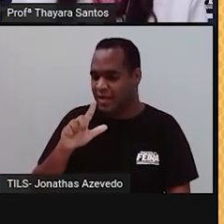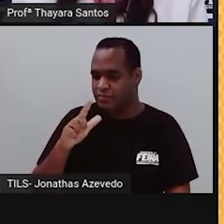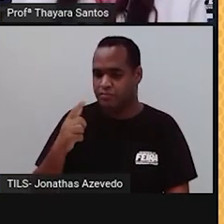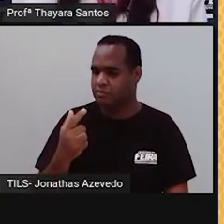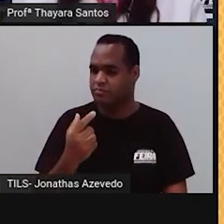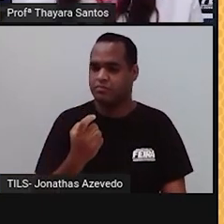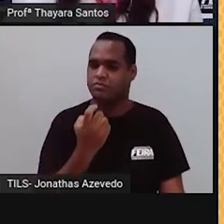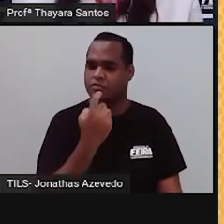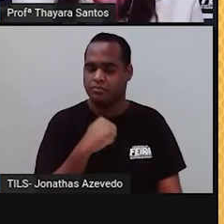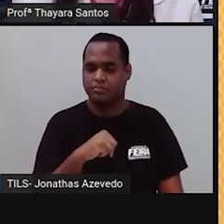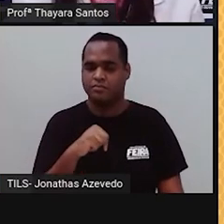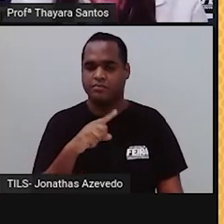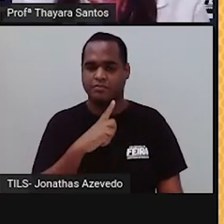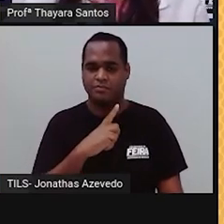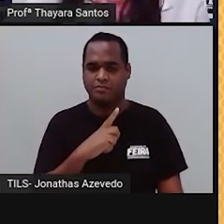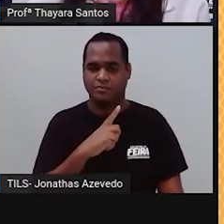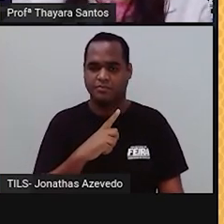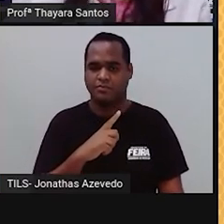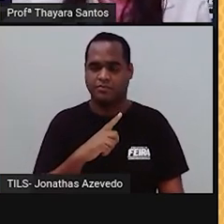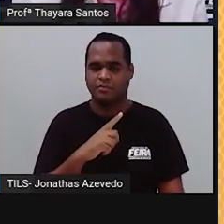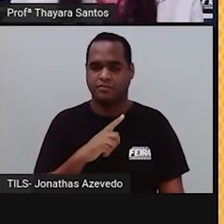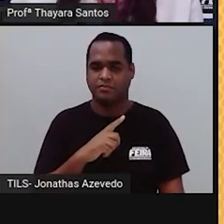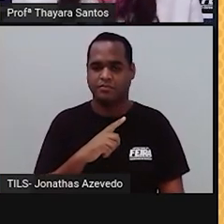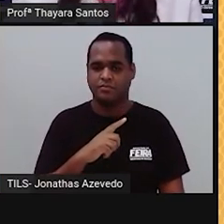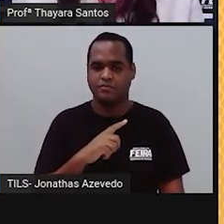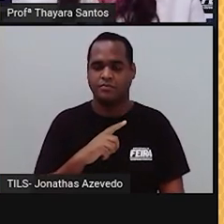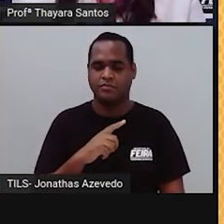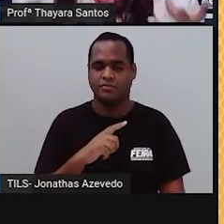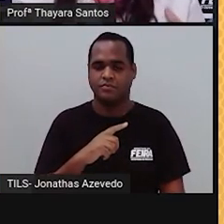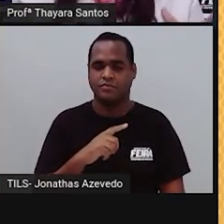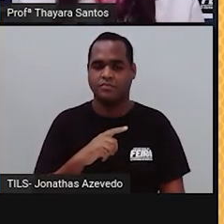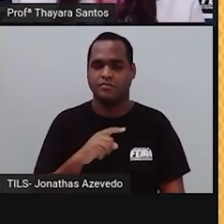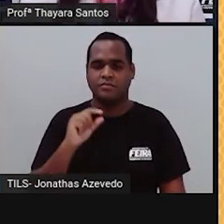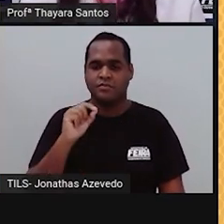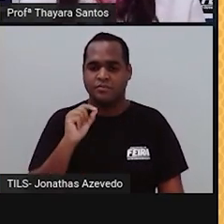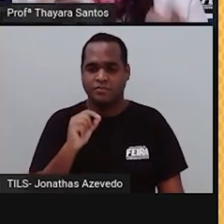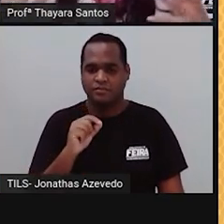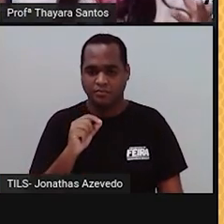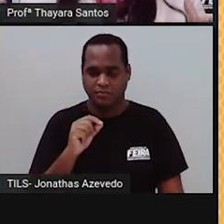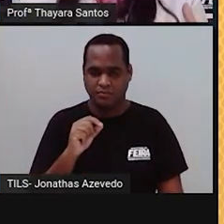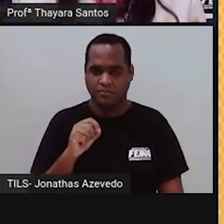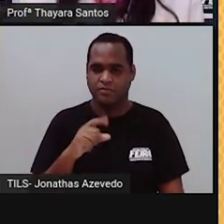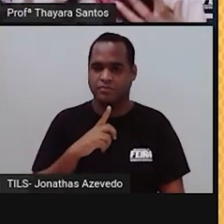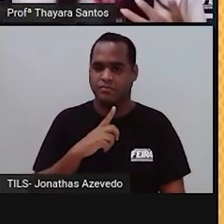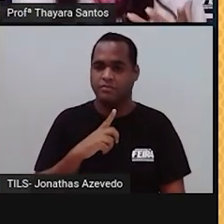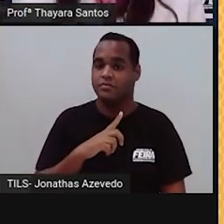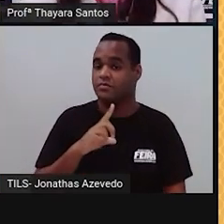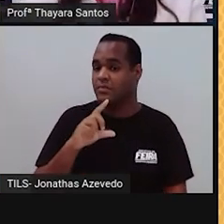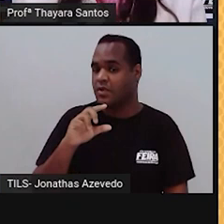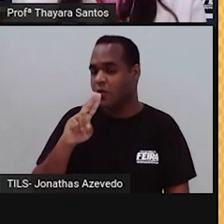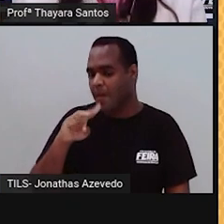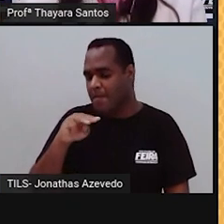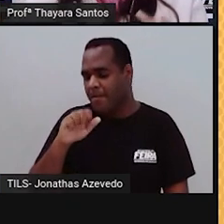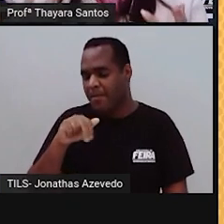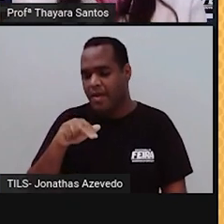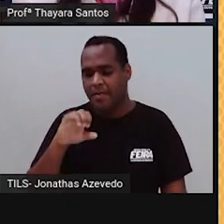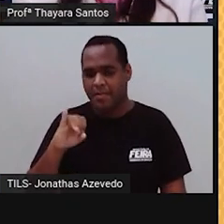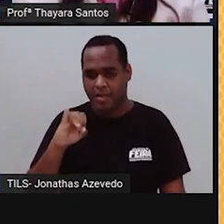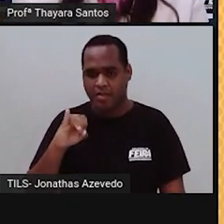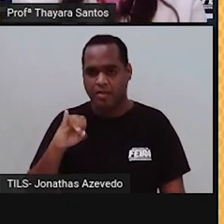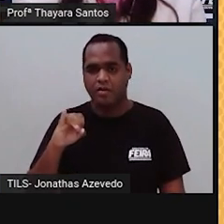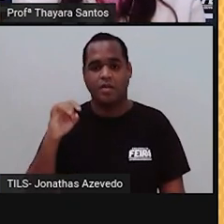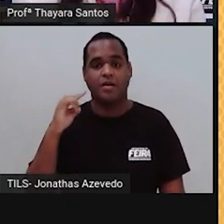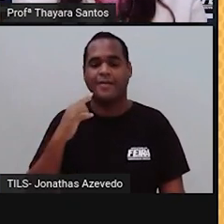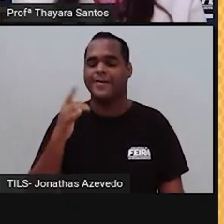língua, a gente percebe o sabor que a gente chama de umami. Que é aquela comida que a gente come assim, diz, nossa, que delícia. Aquela comida